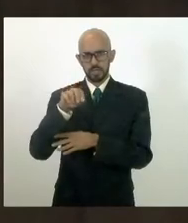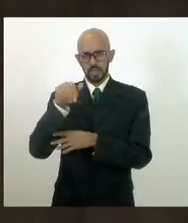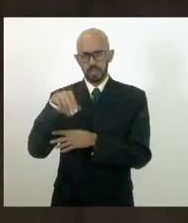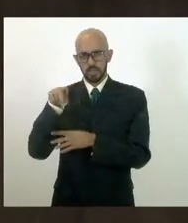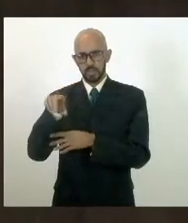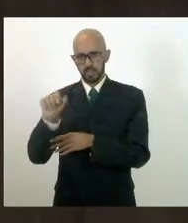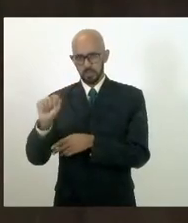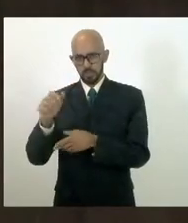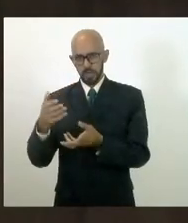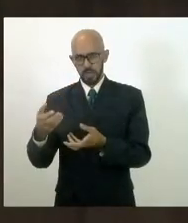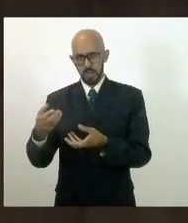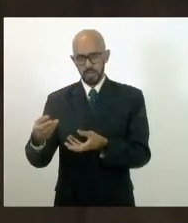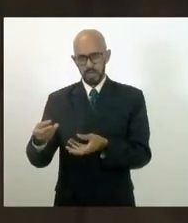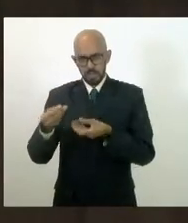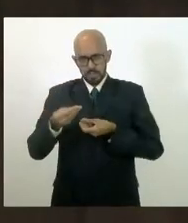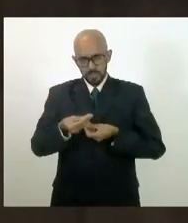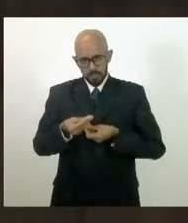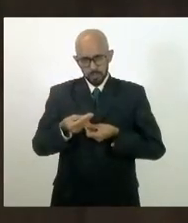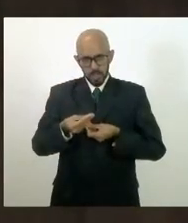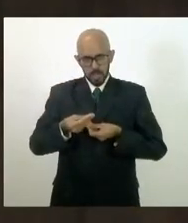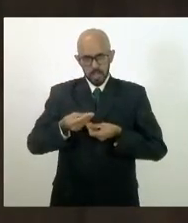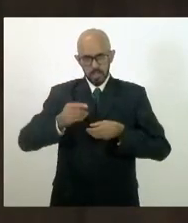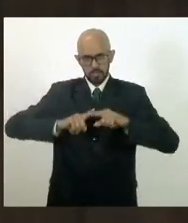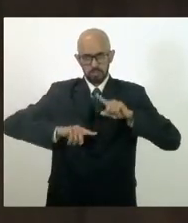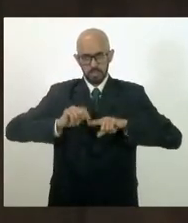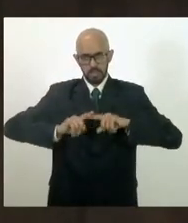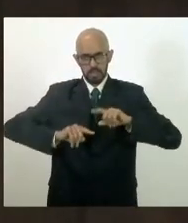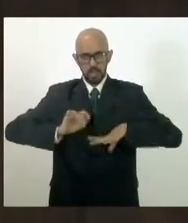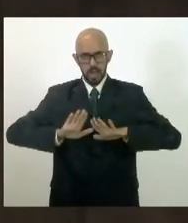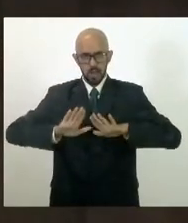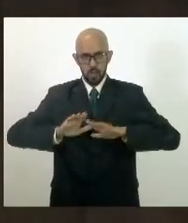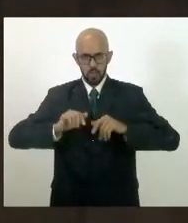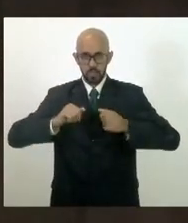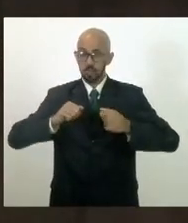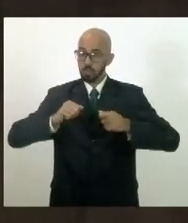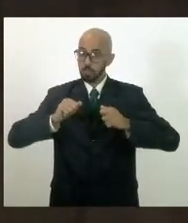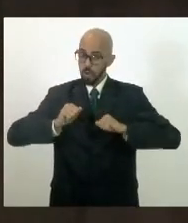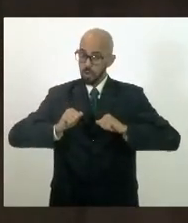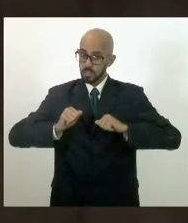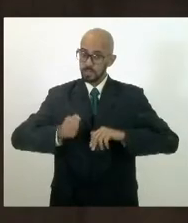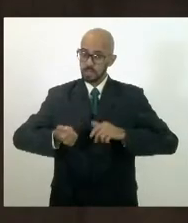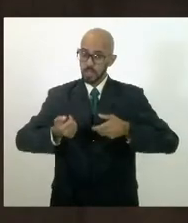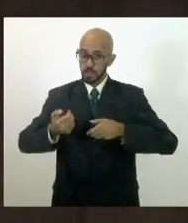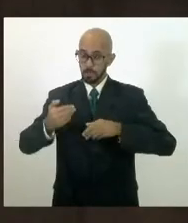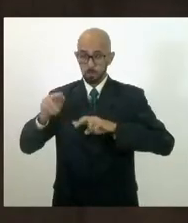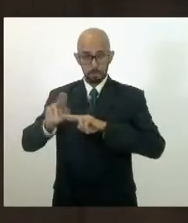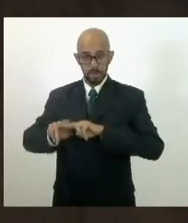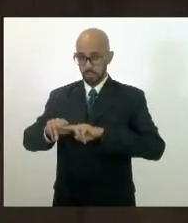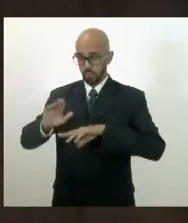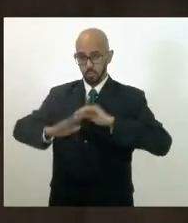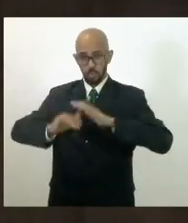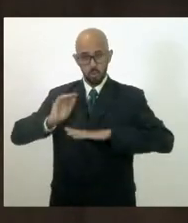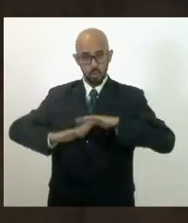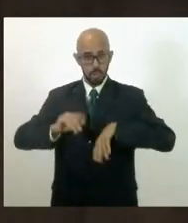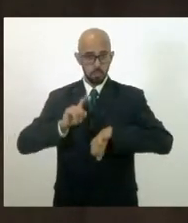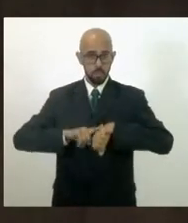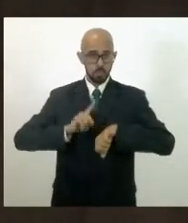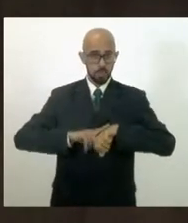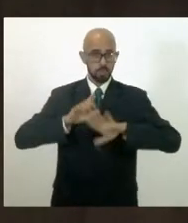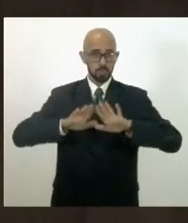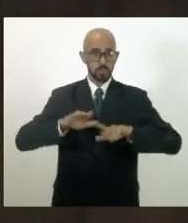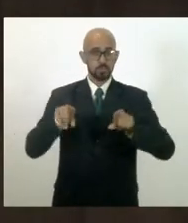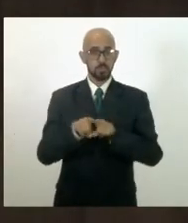vestuários que são, enfim, que podem ser apreendidos em qualquer outro momento, mas a